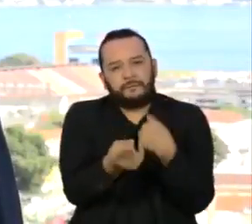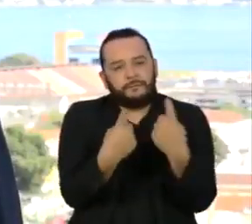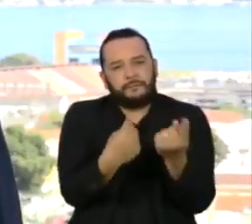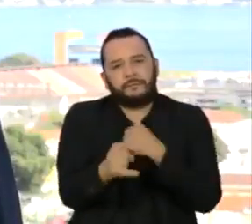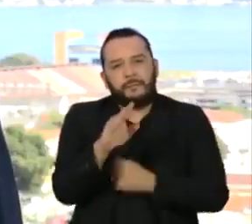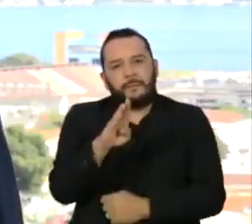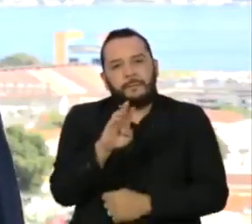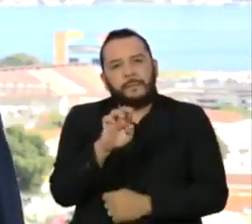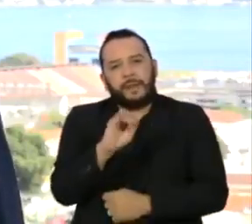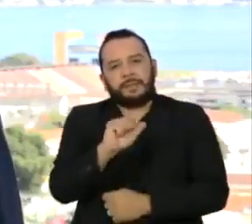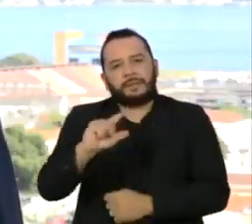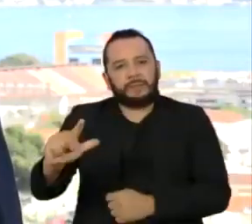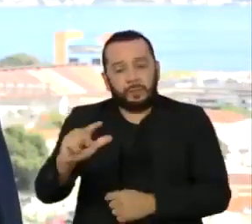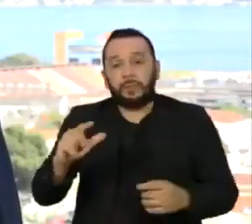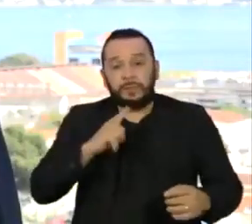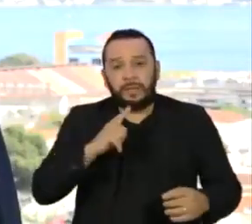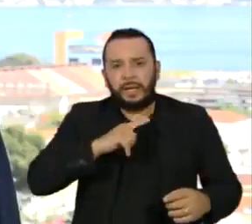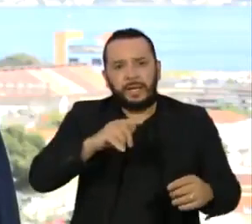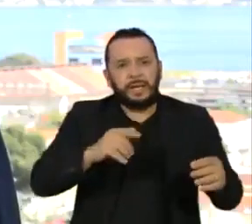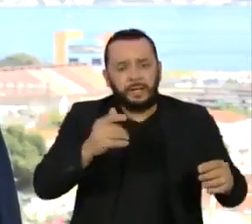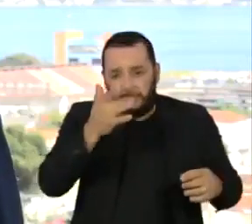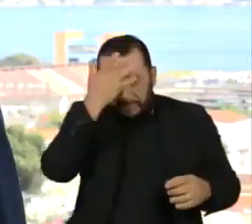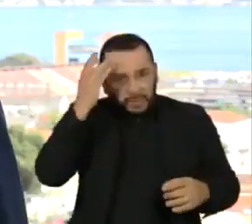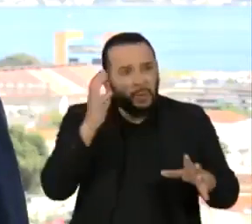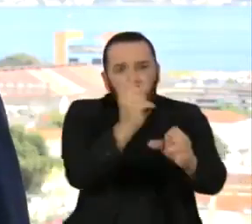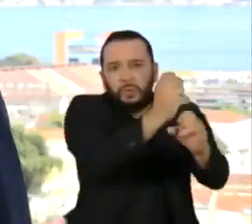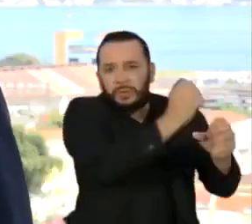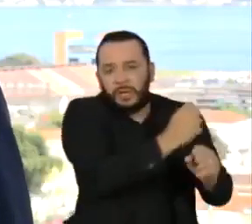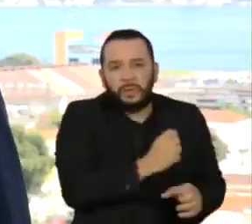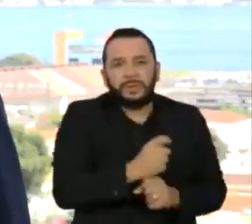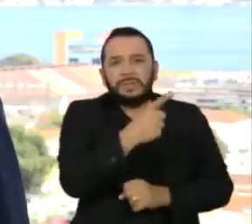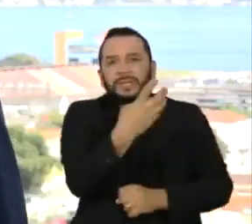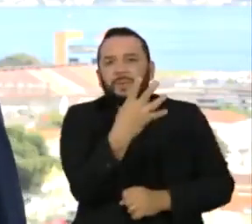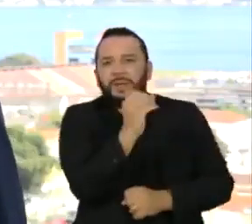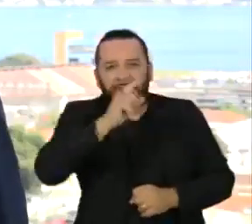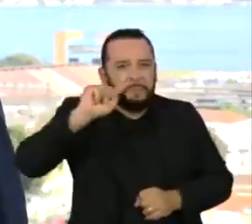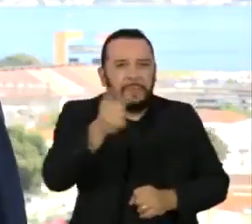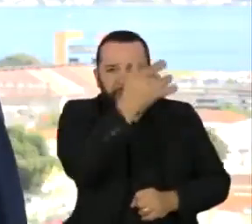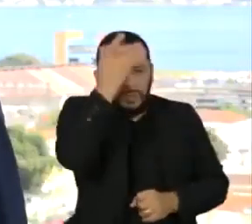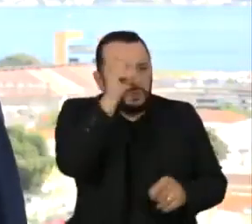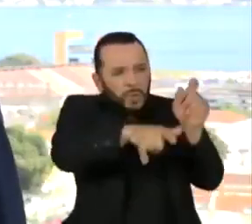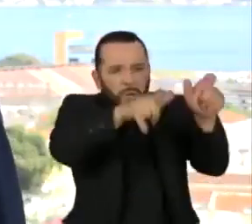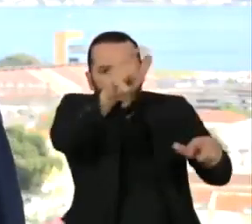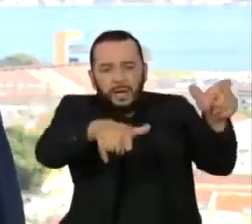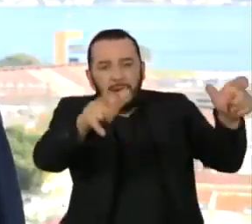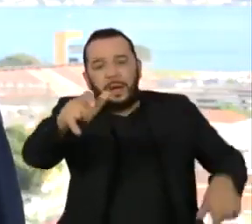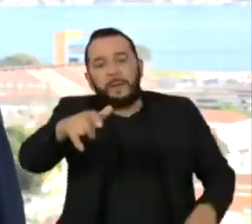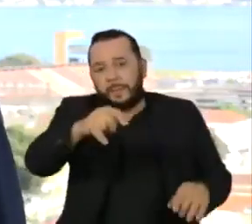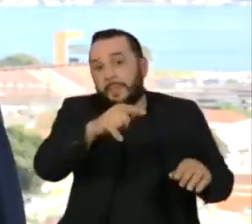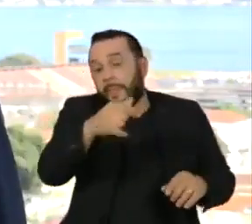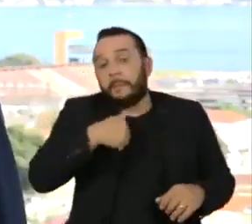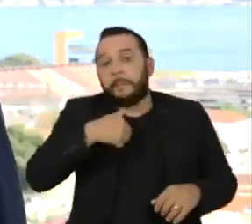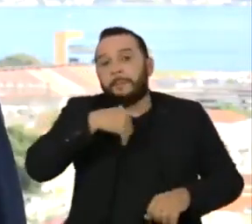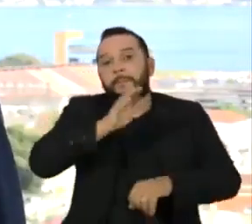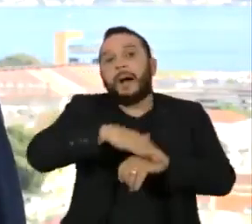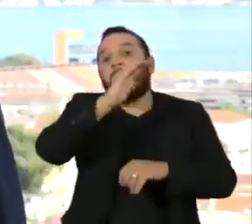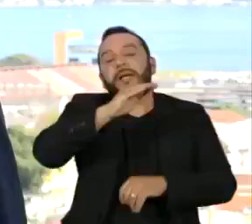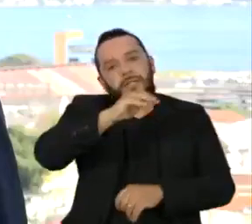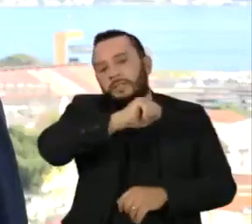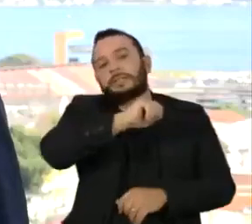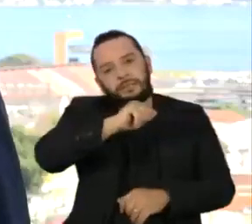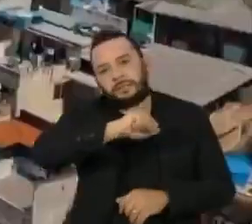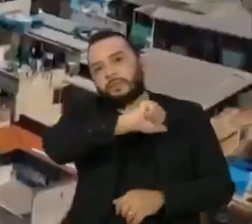em quase 140 mil moradores, de acordo com dados do IBGE. Uma população superior a 95% dos